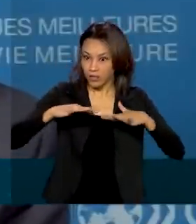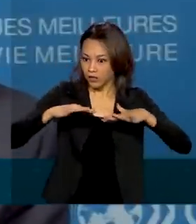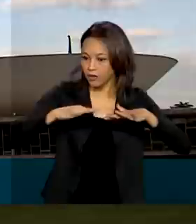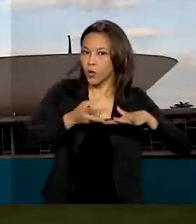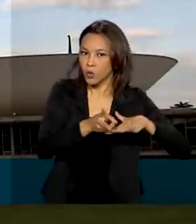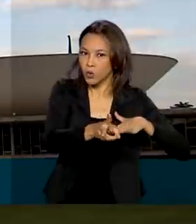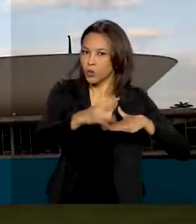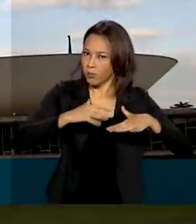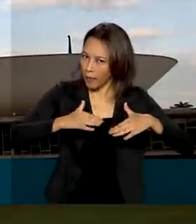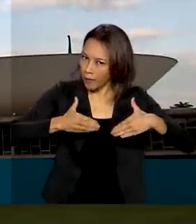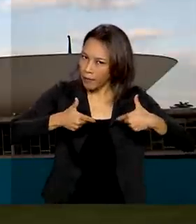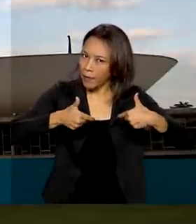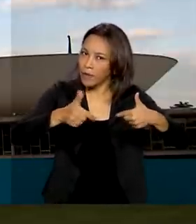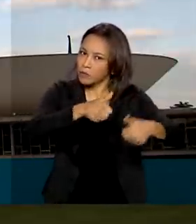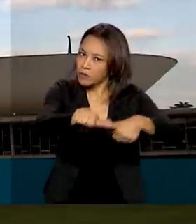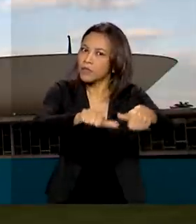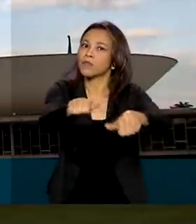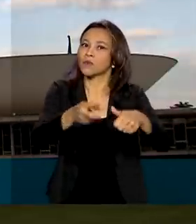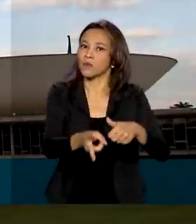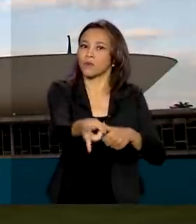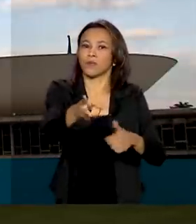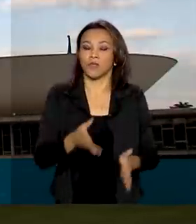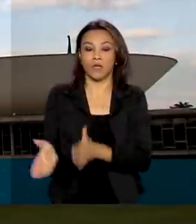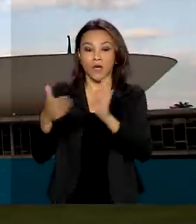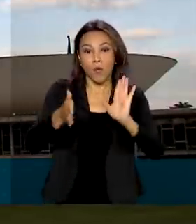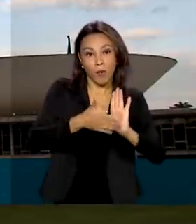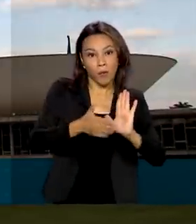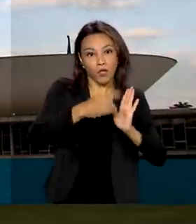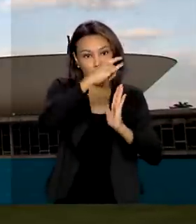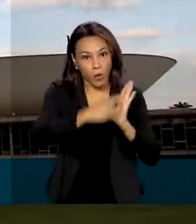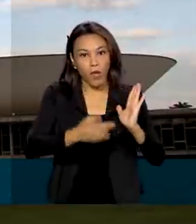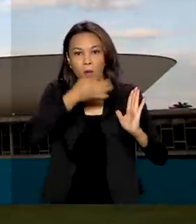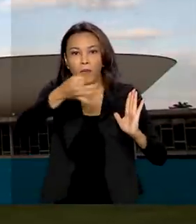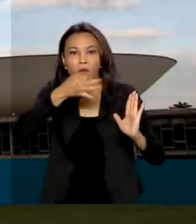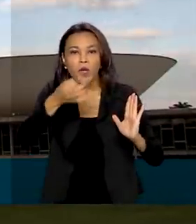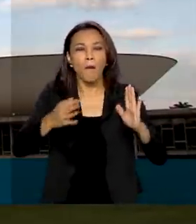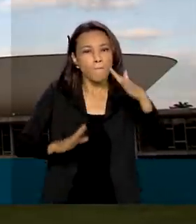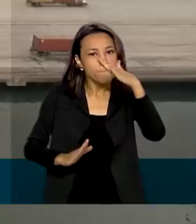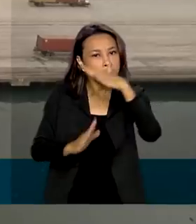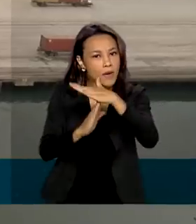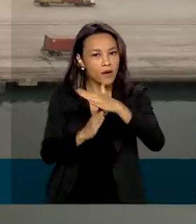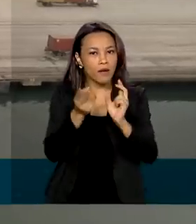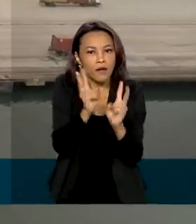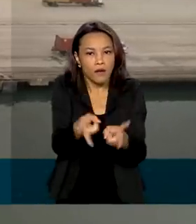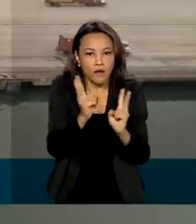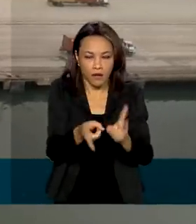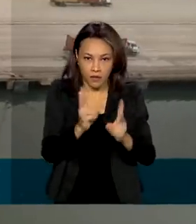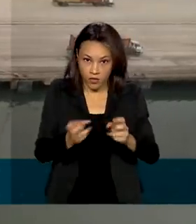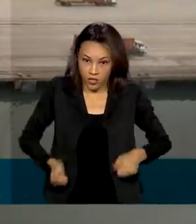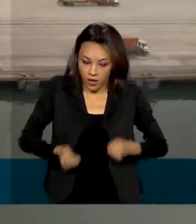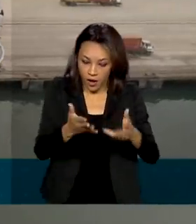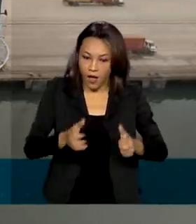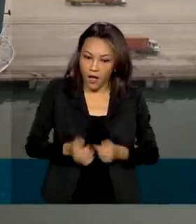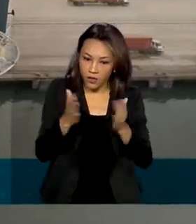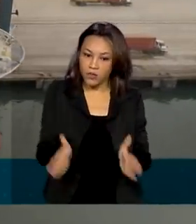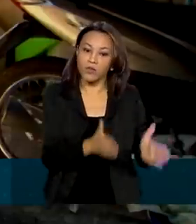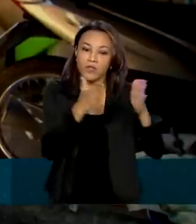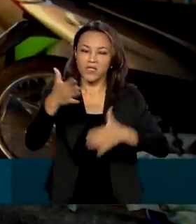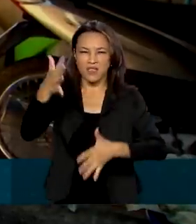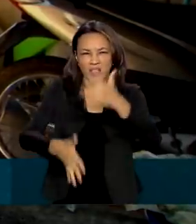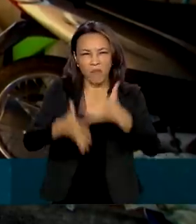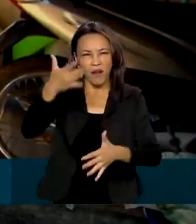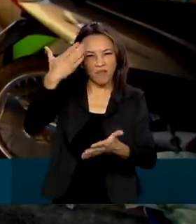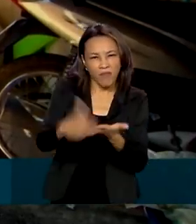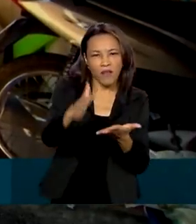mantida. O documento traz ainda sugestões como a manutenção do teto de gastos, a redução de barreiras comerciais